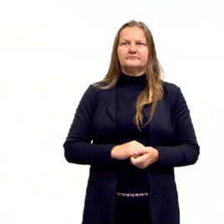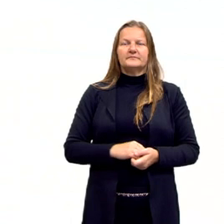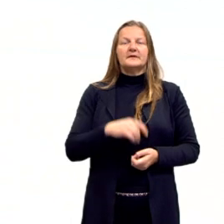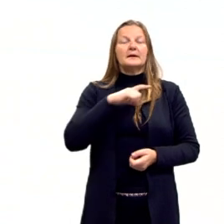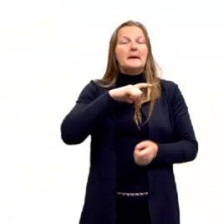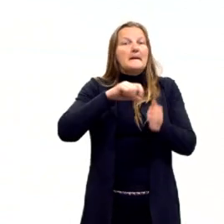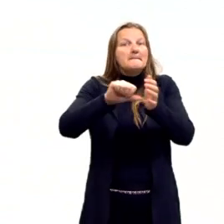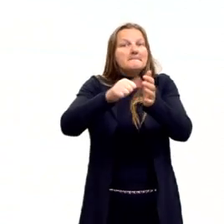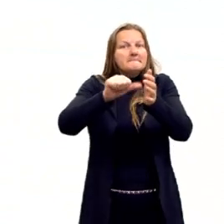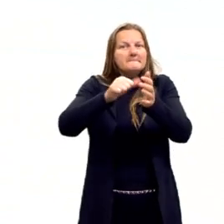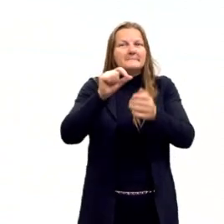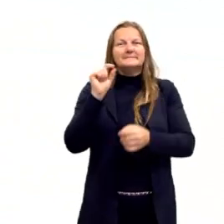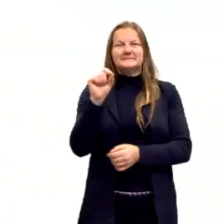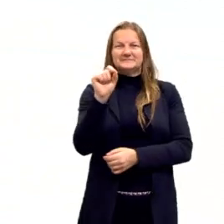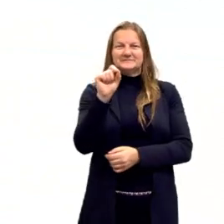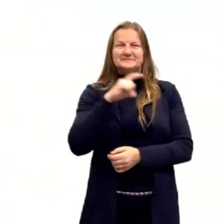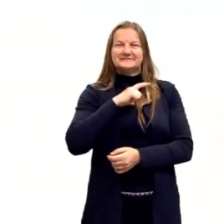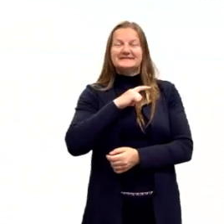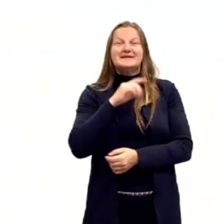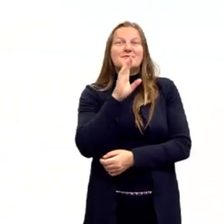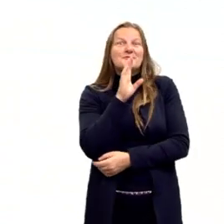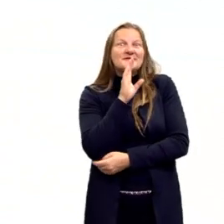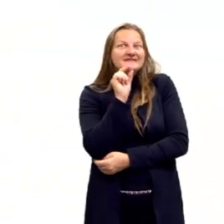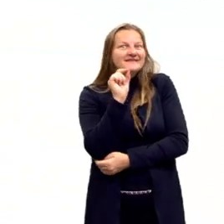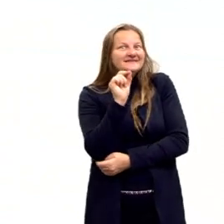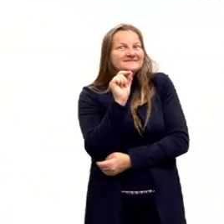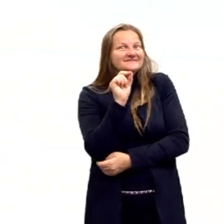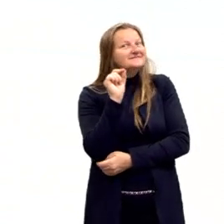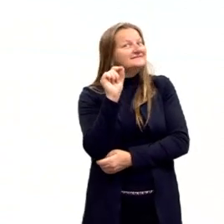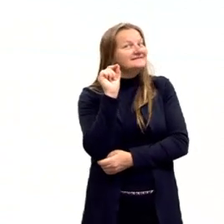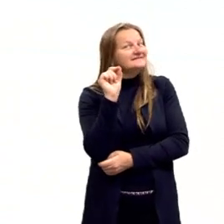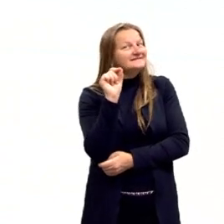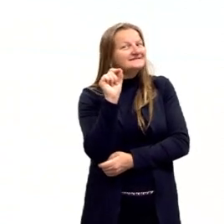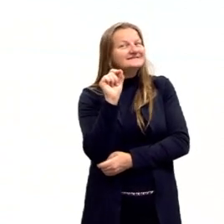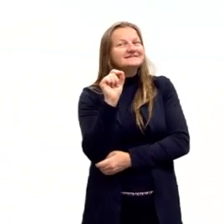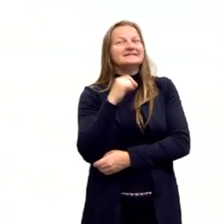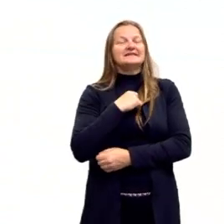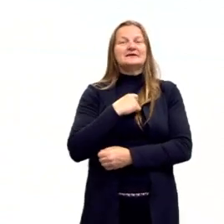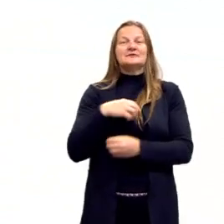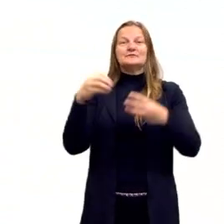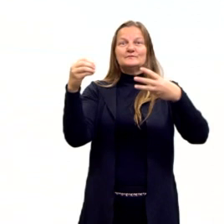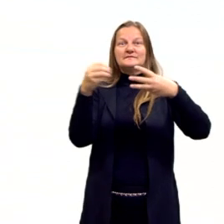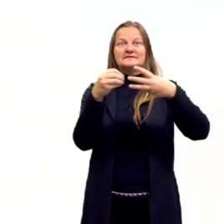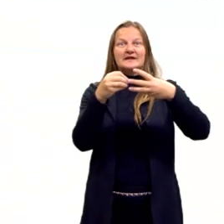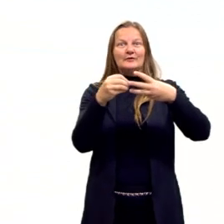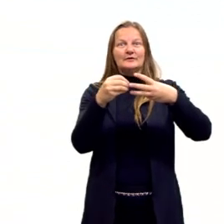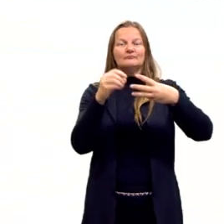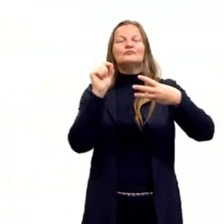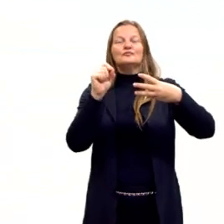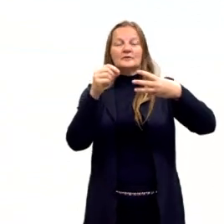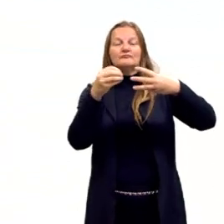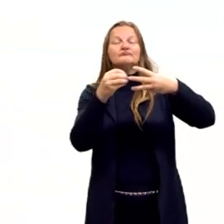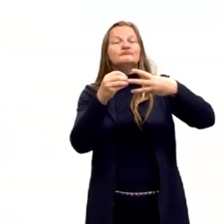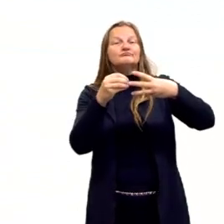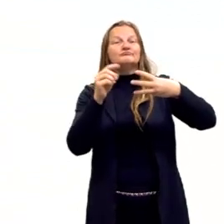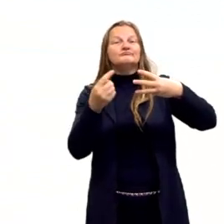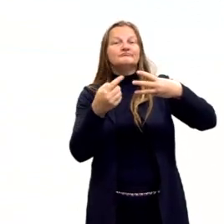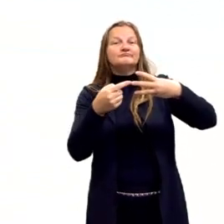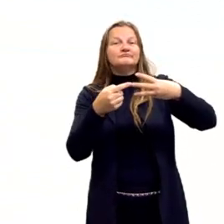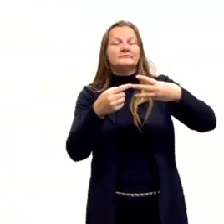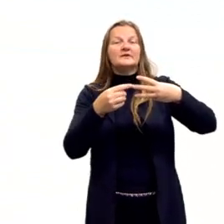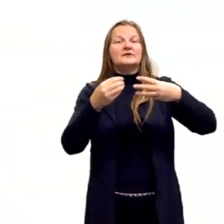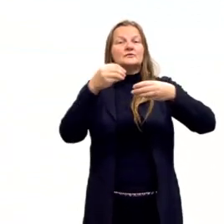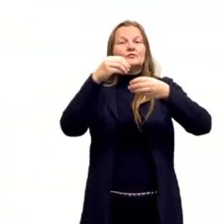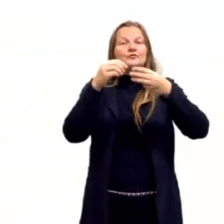Bom, primeiramente, nós temos que ter o conhecimento de célula. Que a célula compõe, então, o